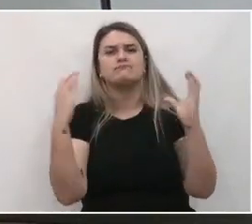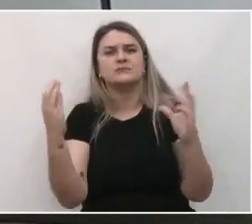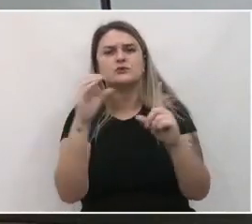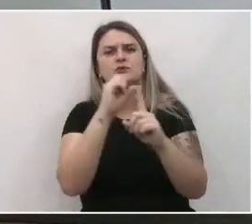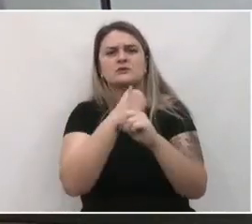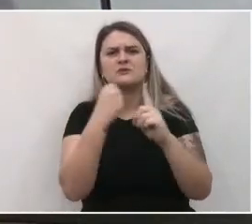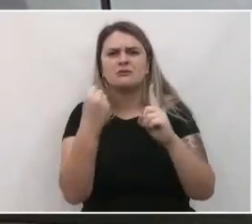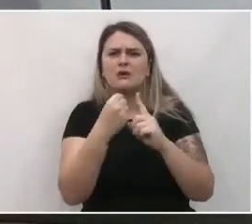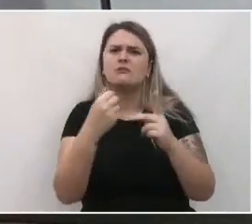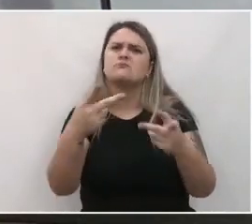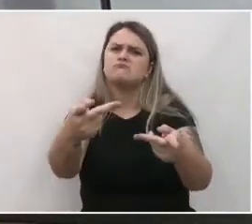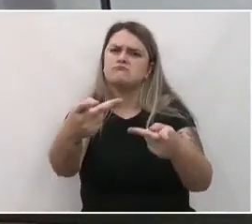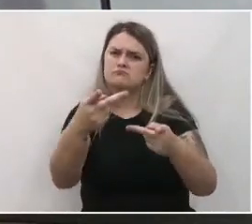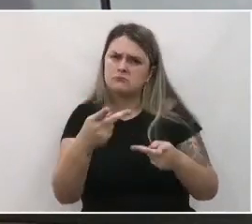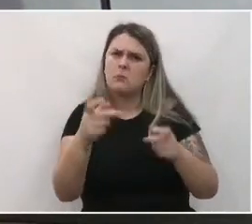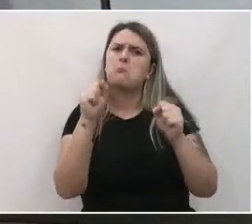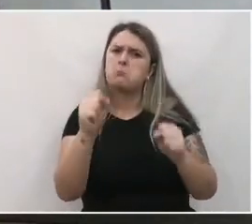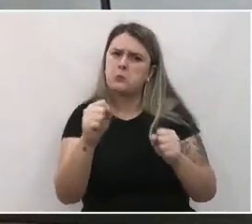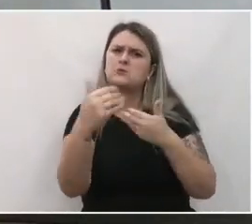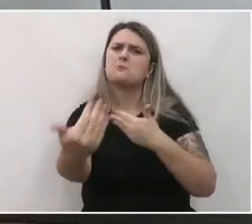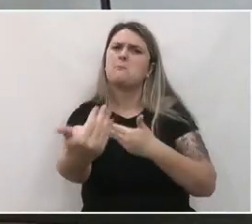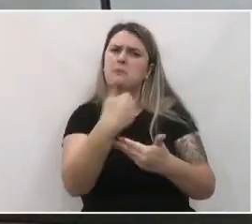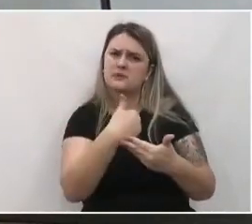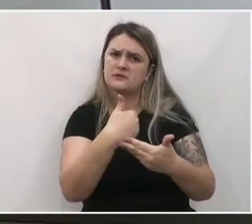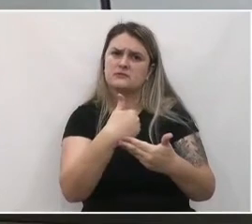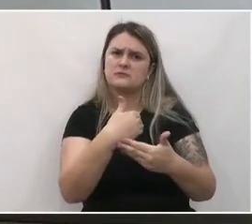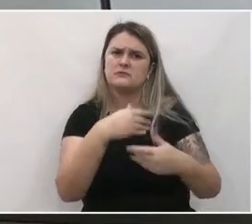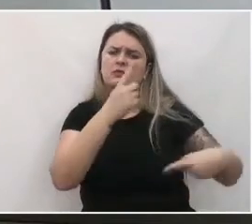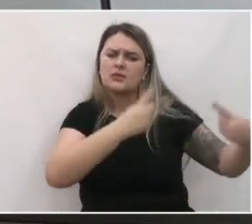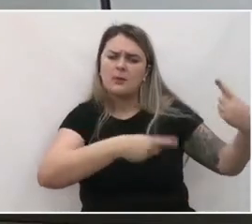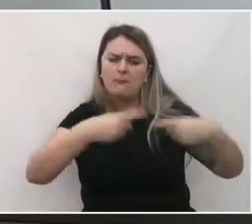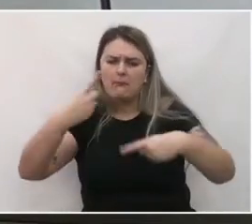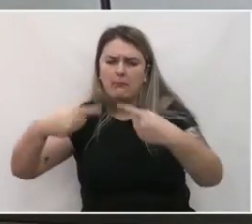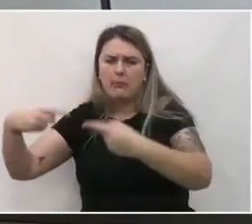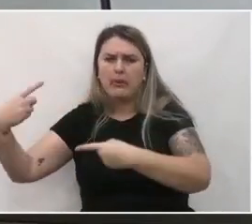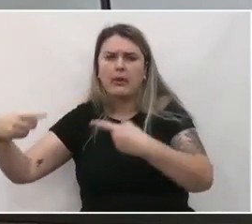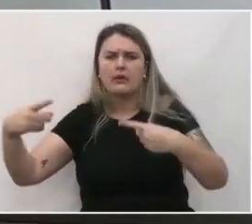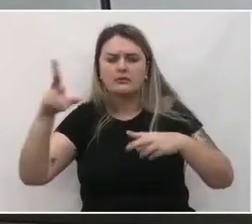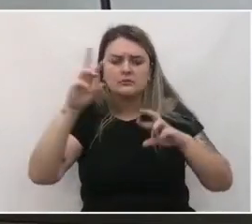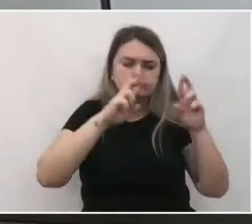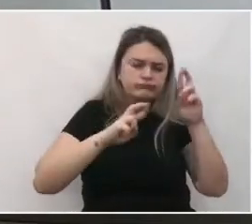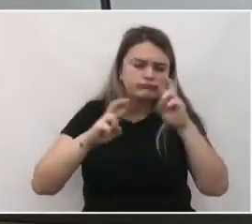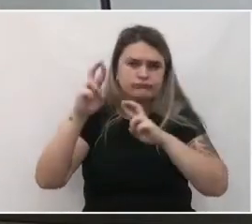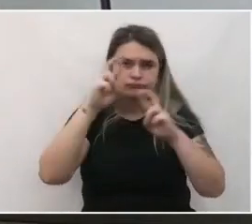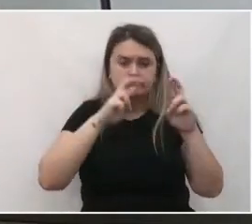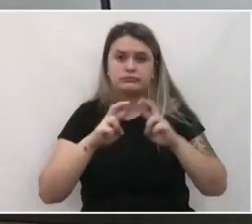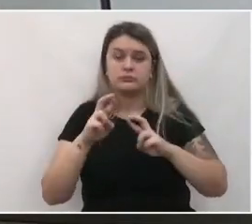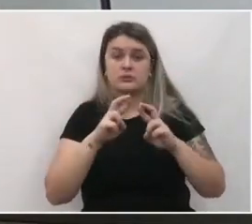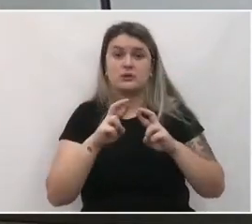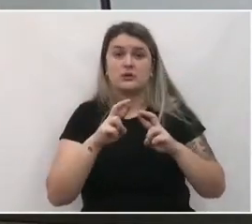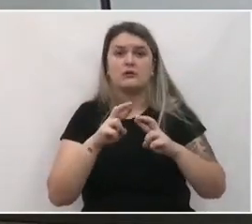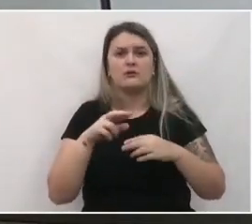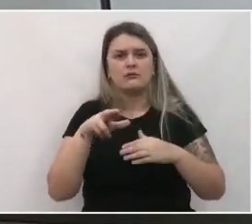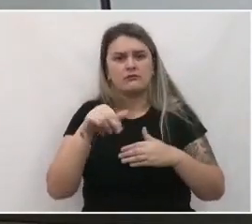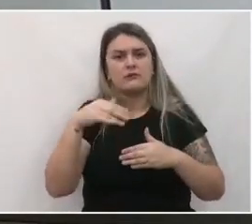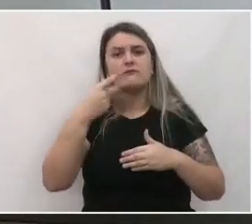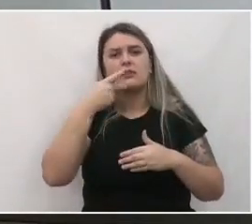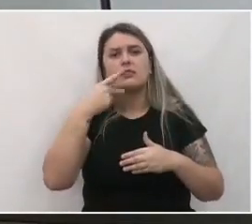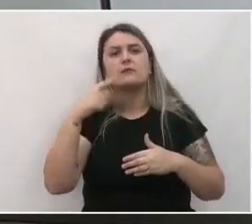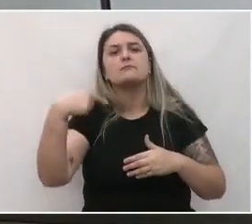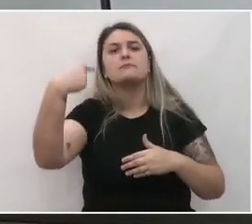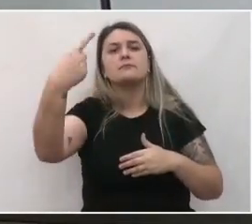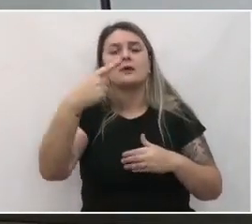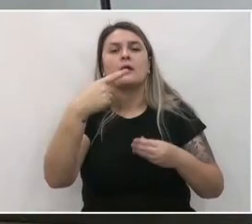convidada a participar dos debates sobre a revisão do Plano Diretor. Vamos adiante falar sobre as